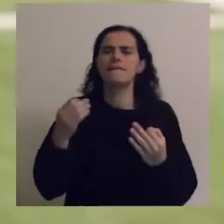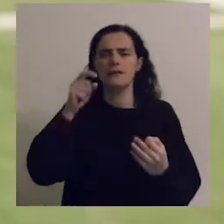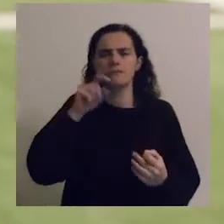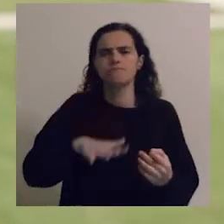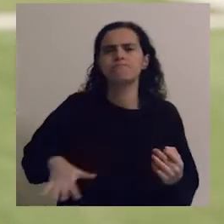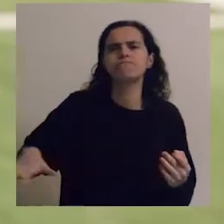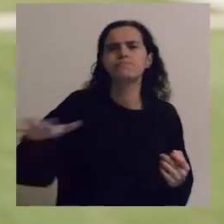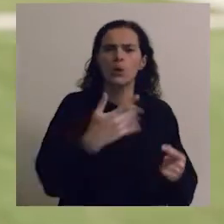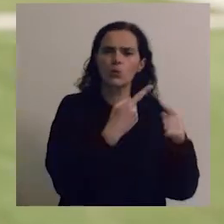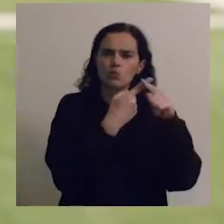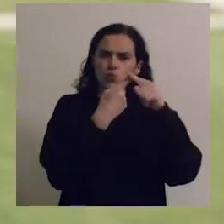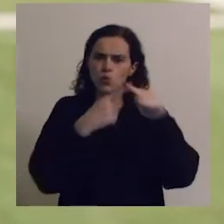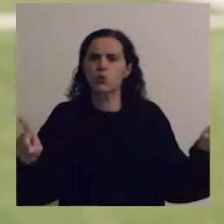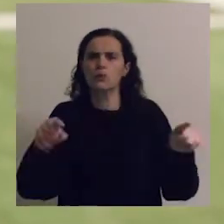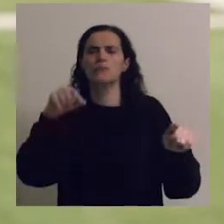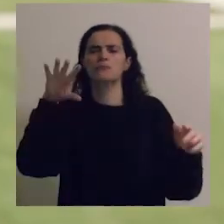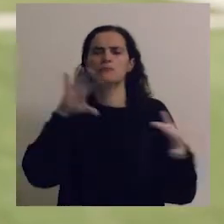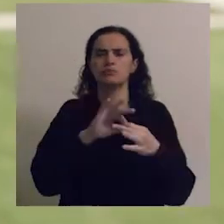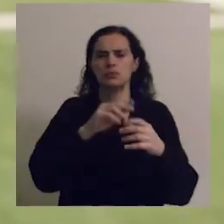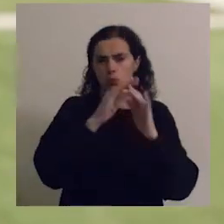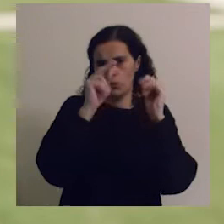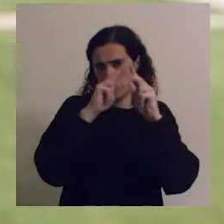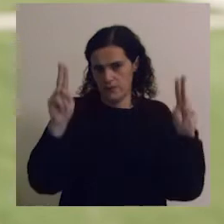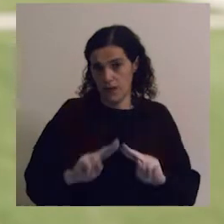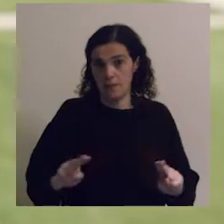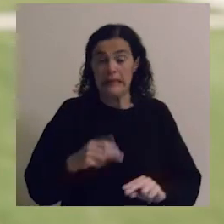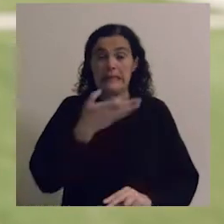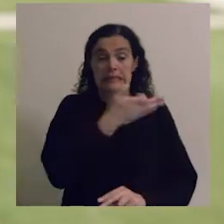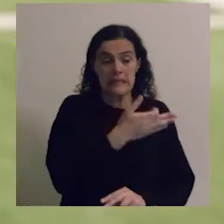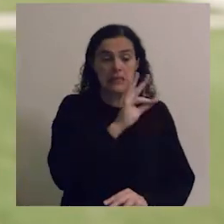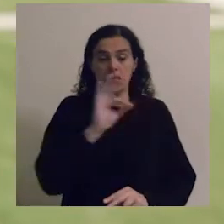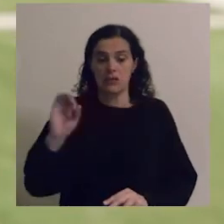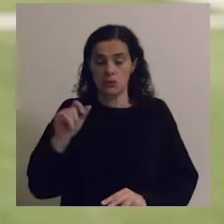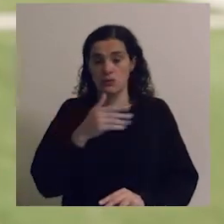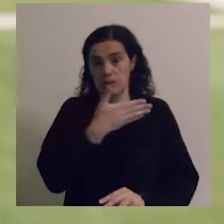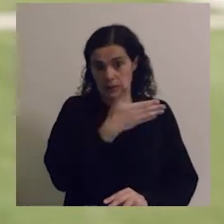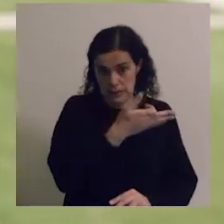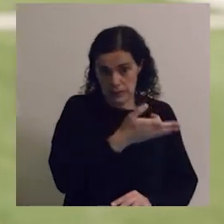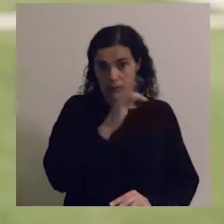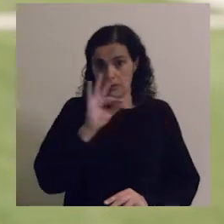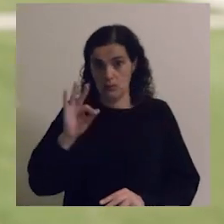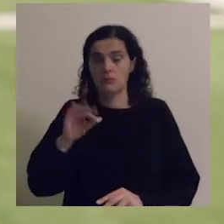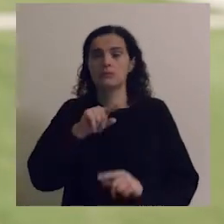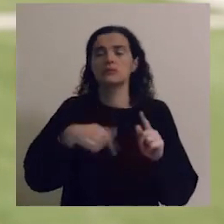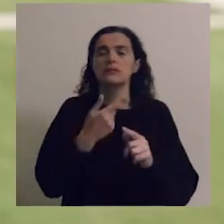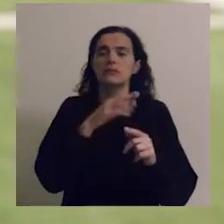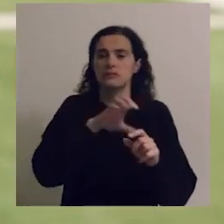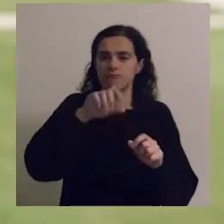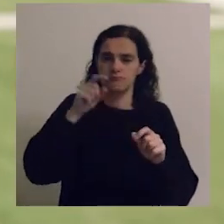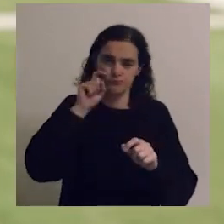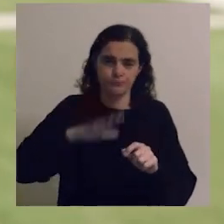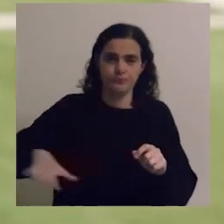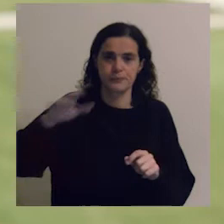como territórios diferenciados no contexto universal. As 714 reservas da biosfera do mundo